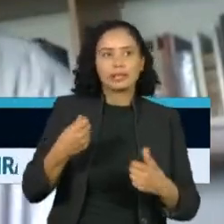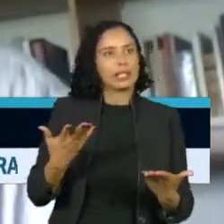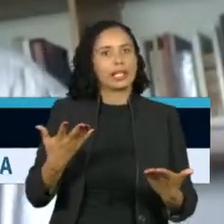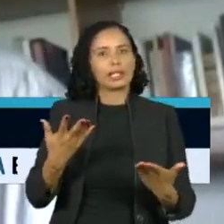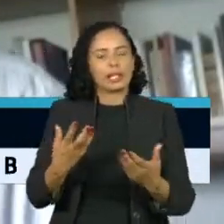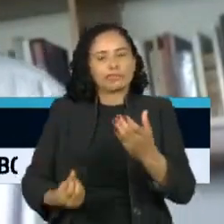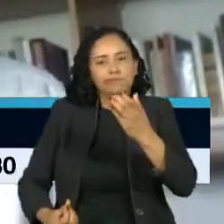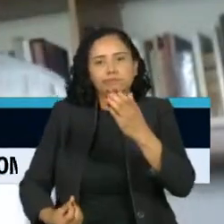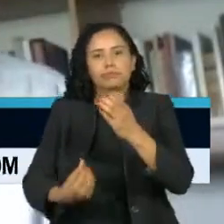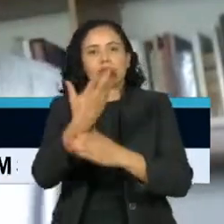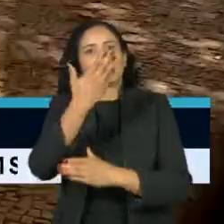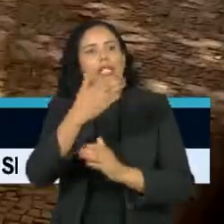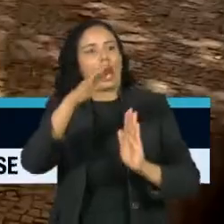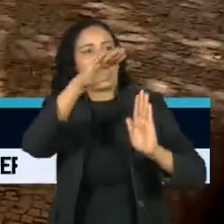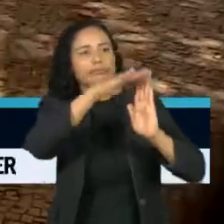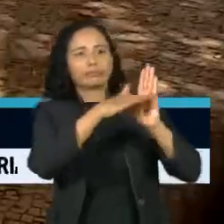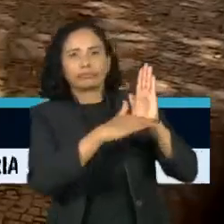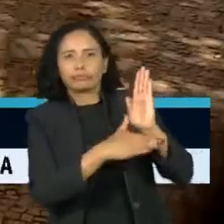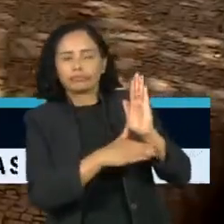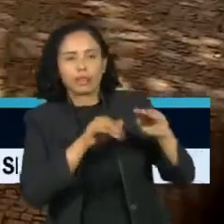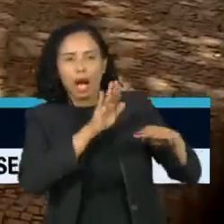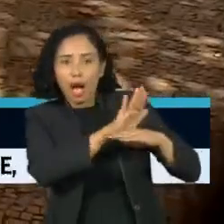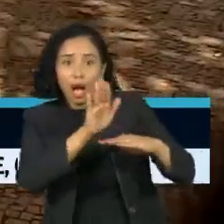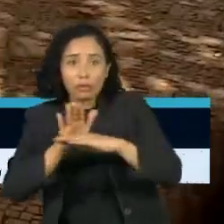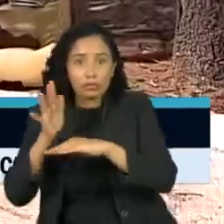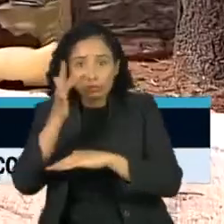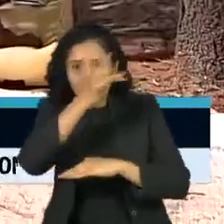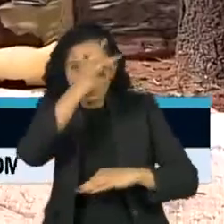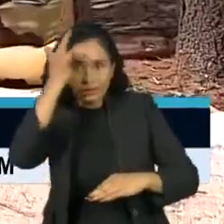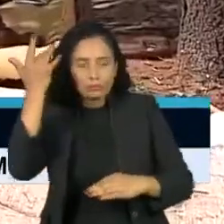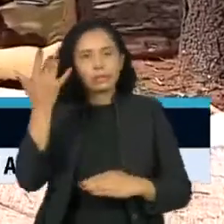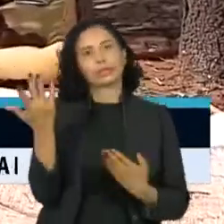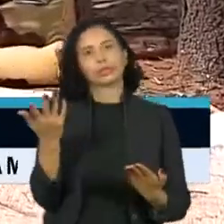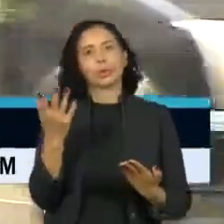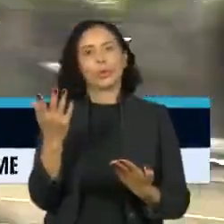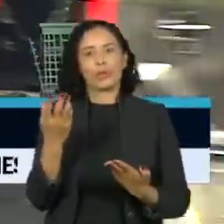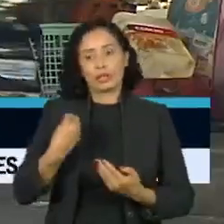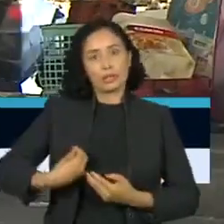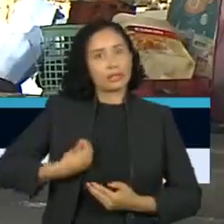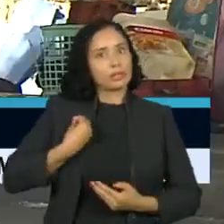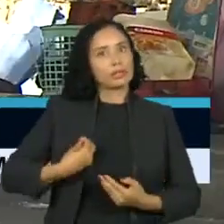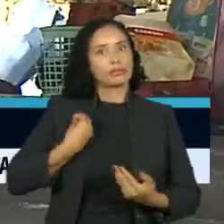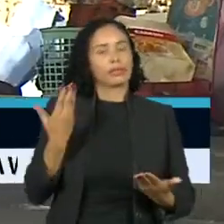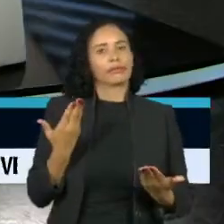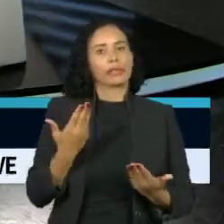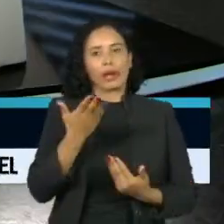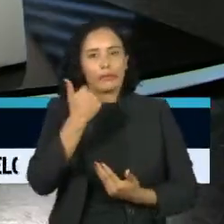excepcionais para lidar com essa situação, com a realidade dessas famílias.